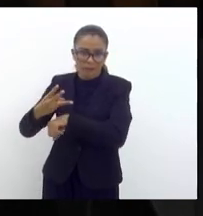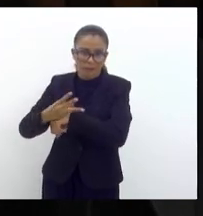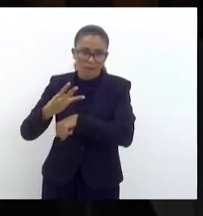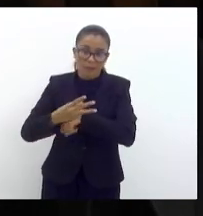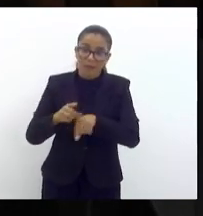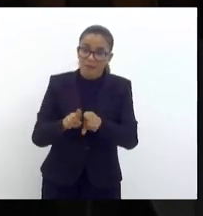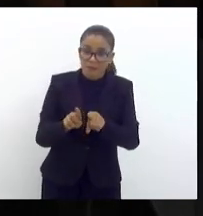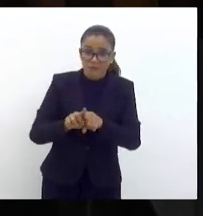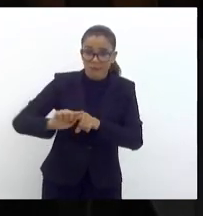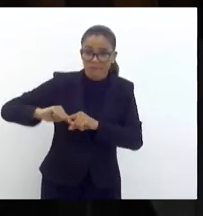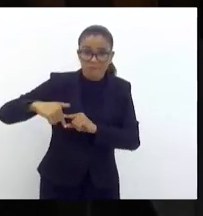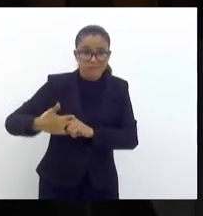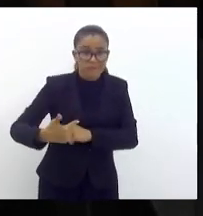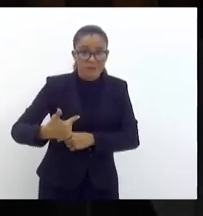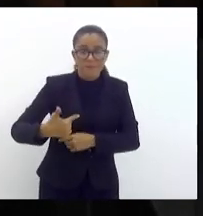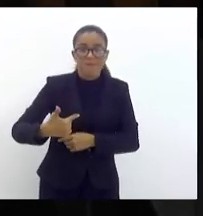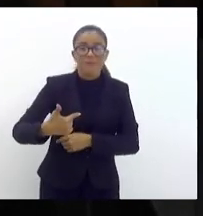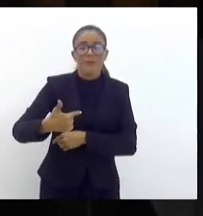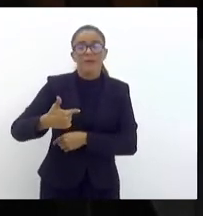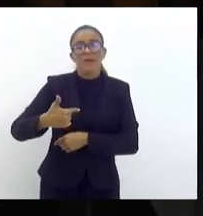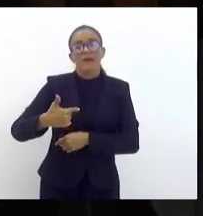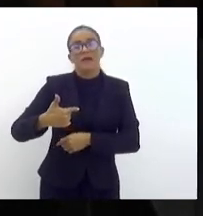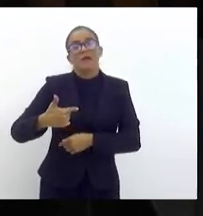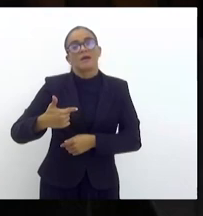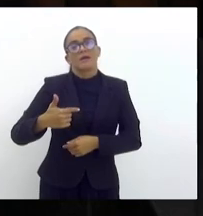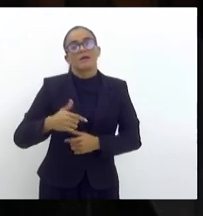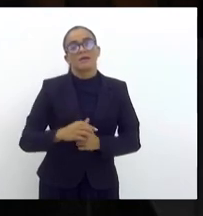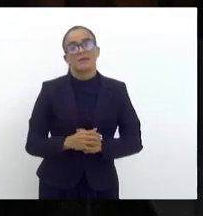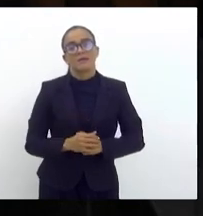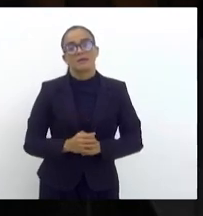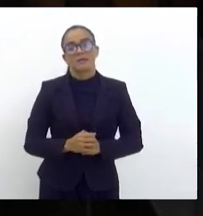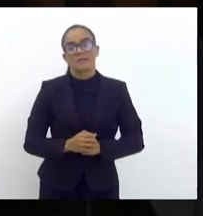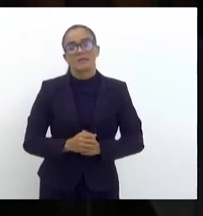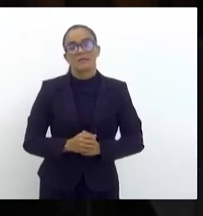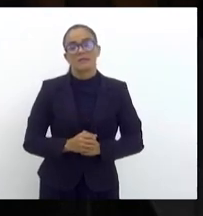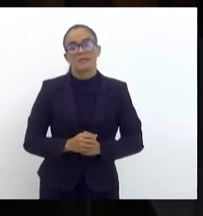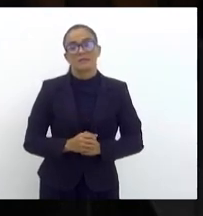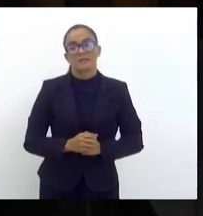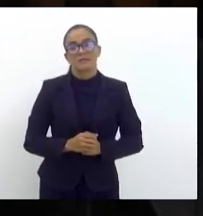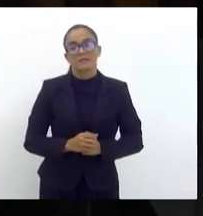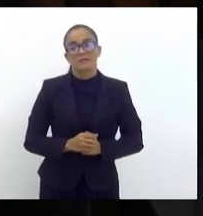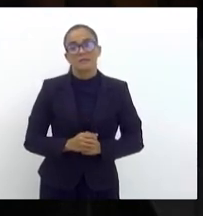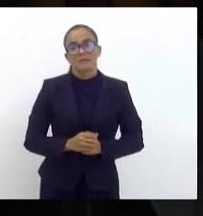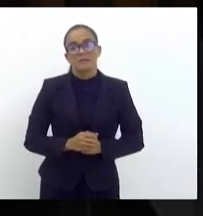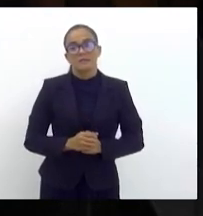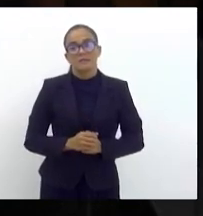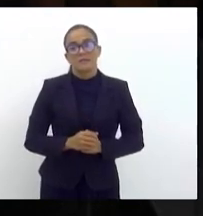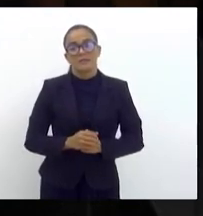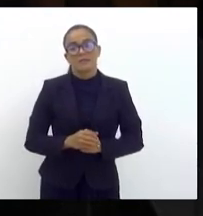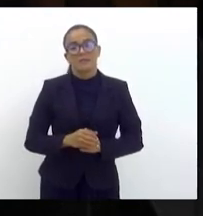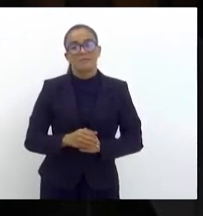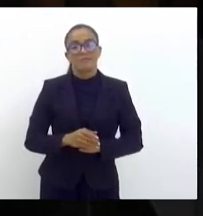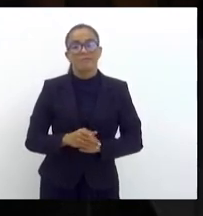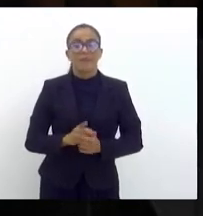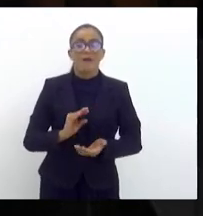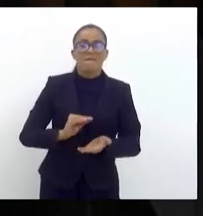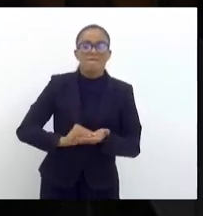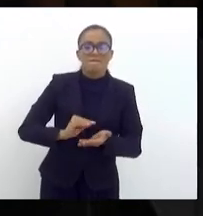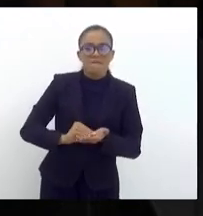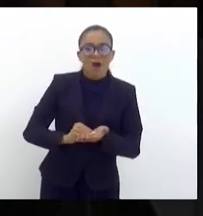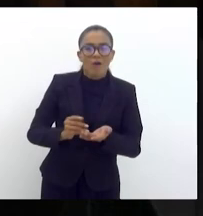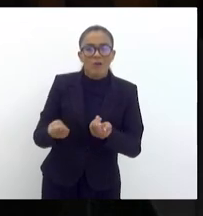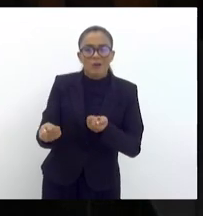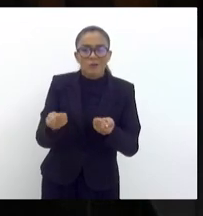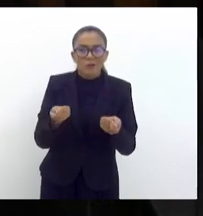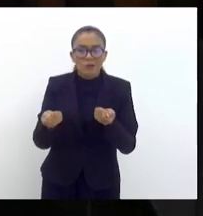consequência, dos descontroles em relação a